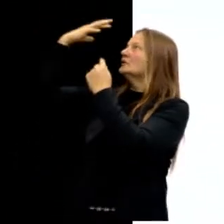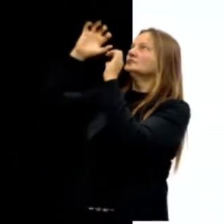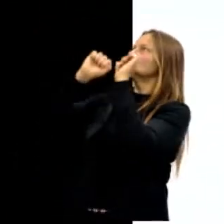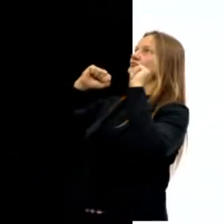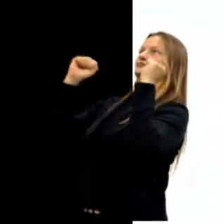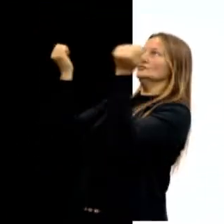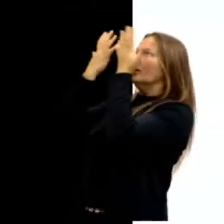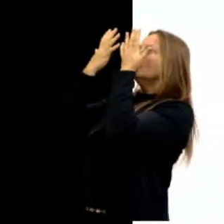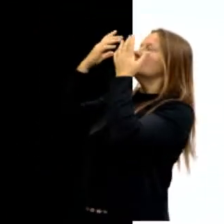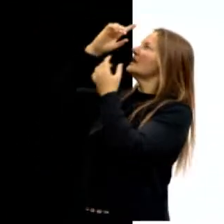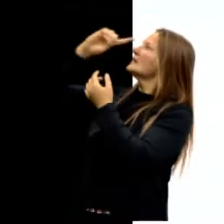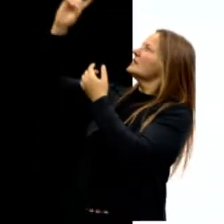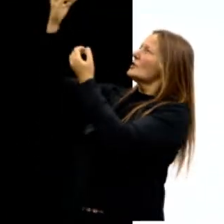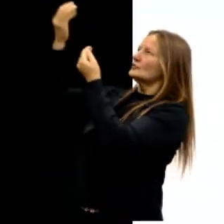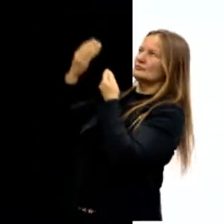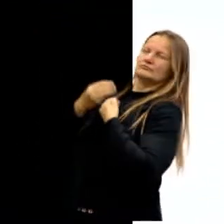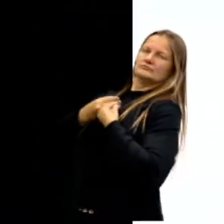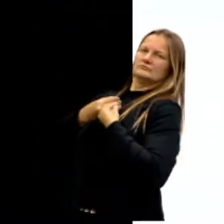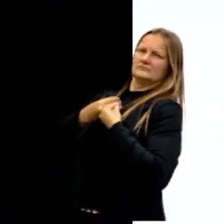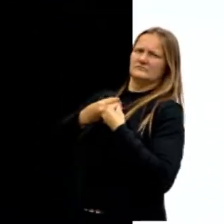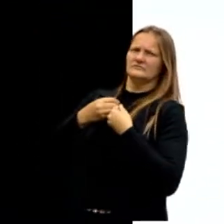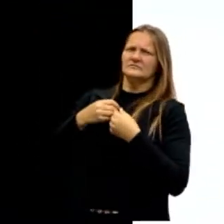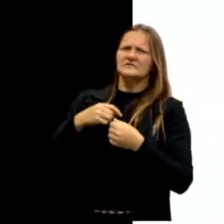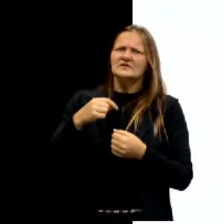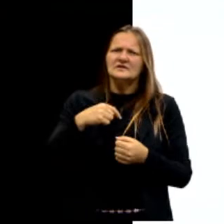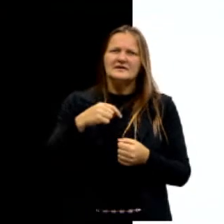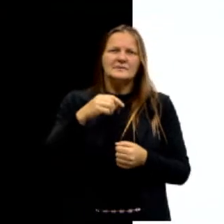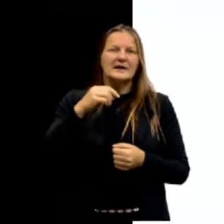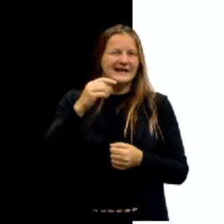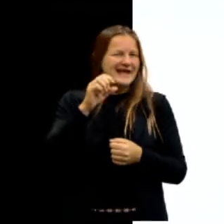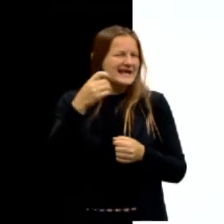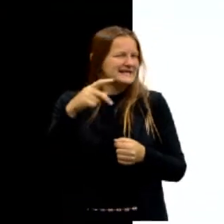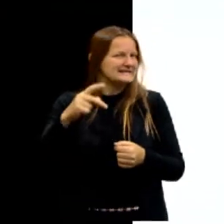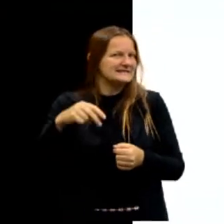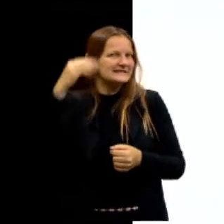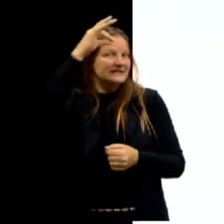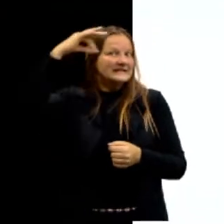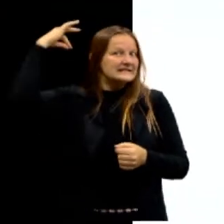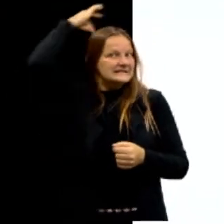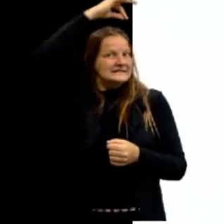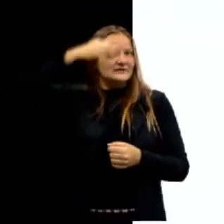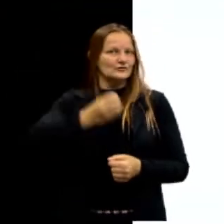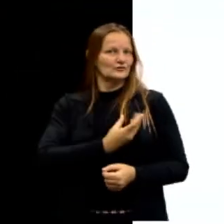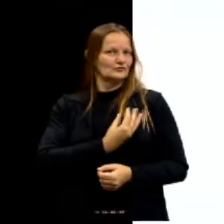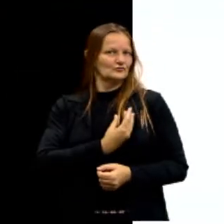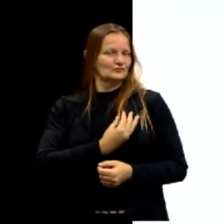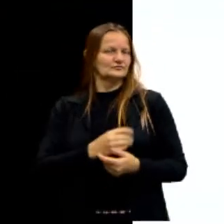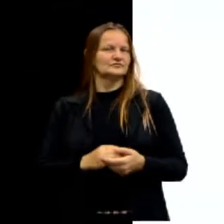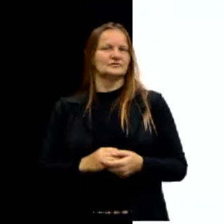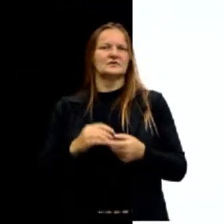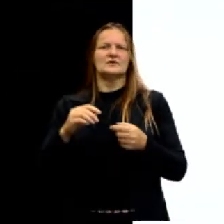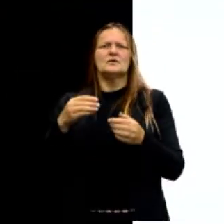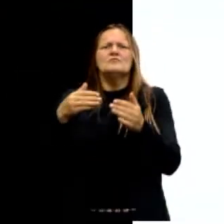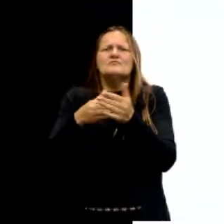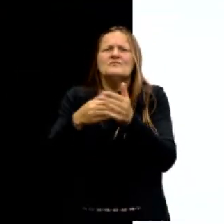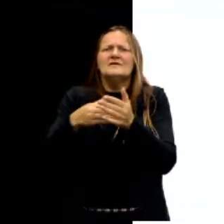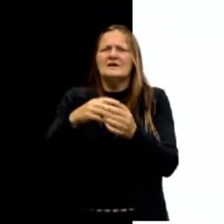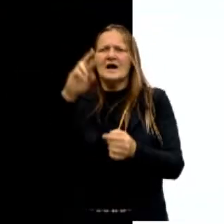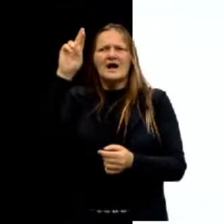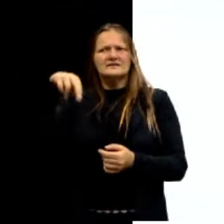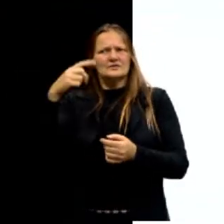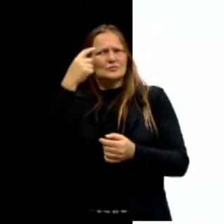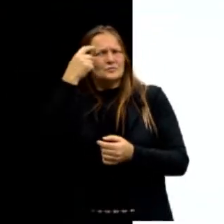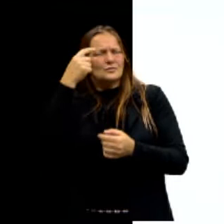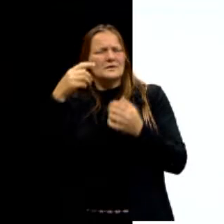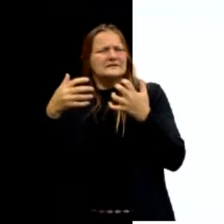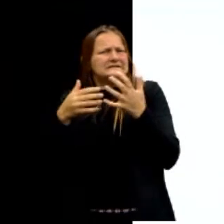verdade que Deus lhe concede. Parece-me Santo Agostinho falando aí. Letra C. Mesmo limitada, a razão humana é capaz